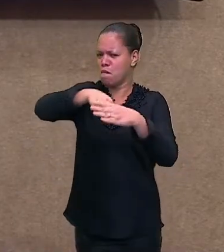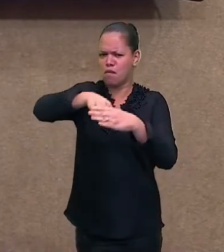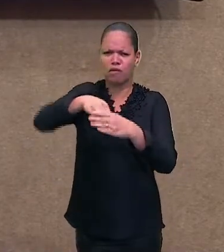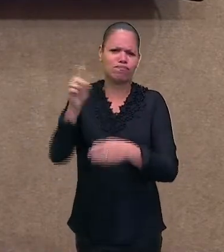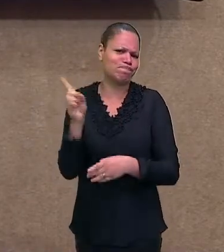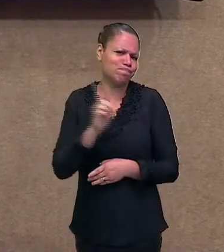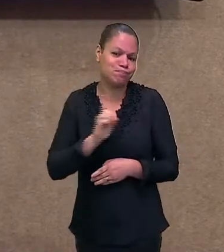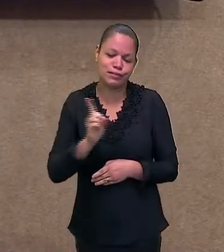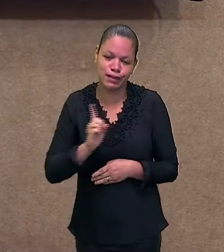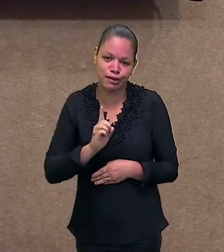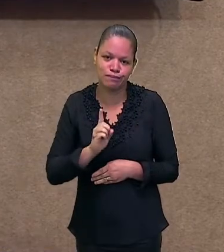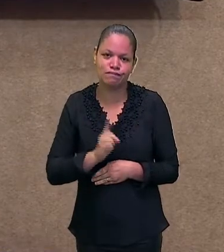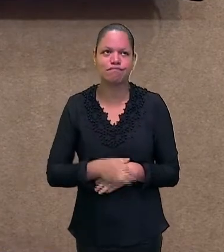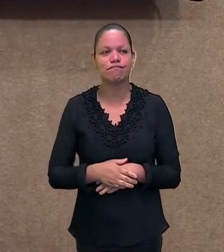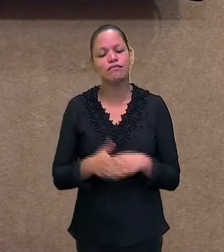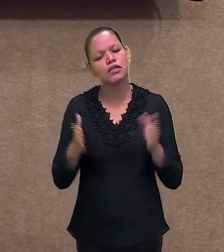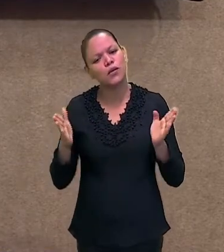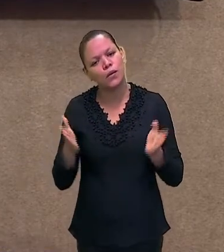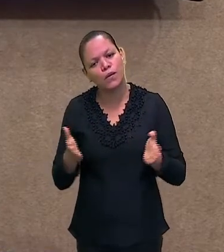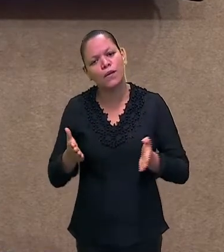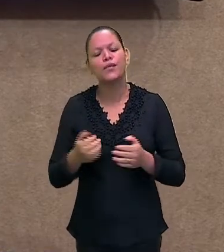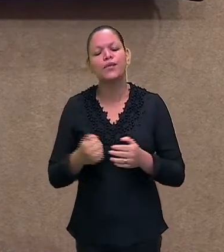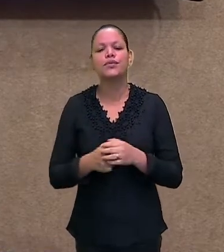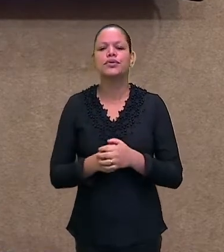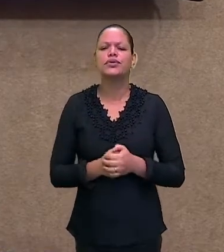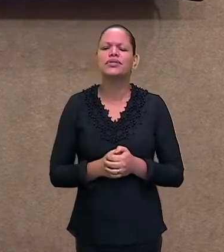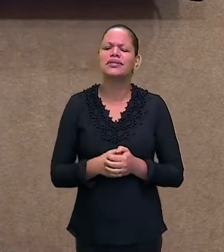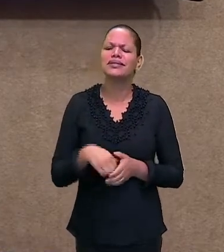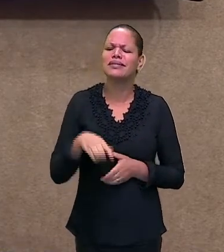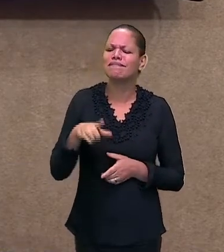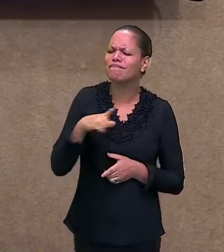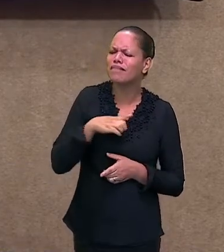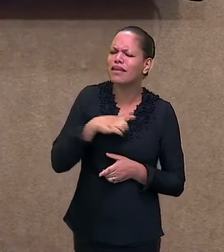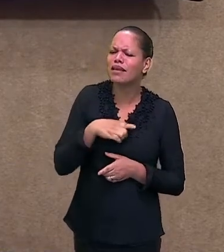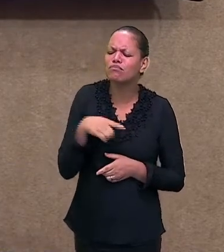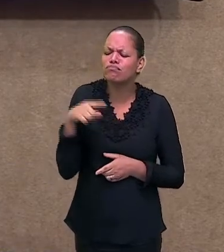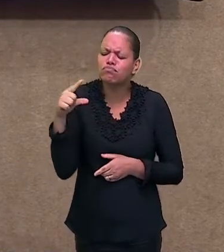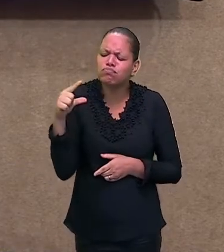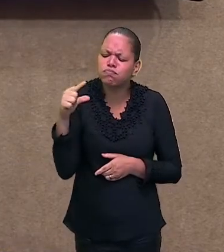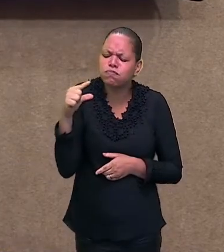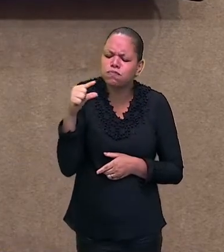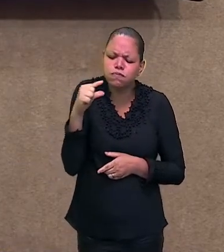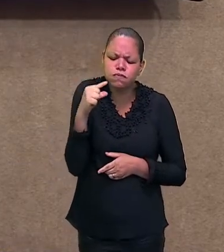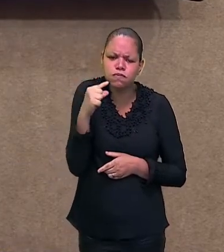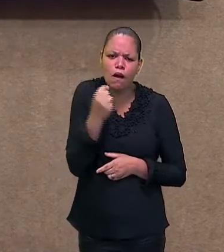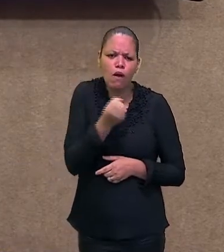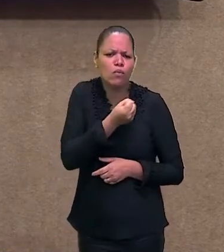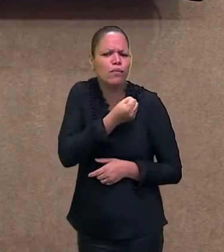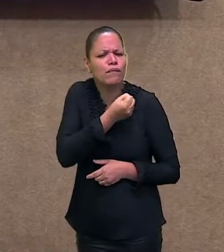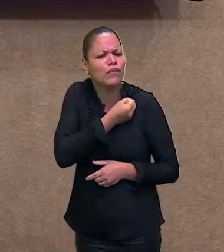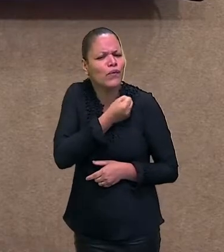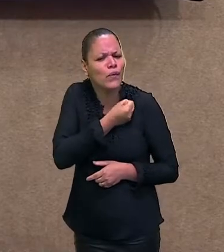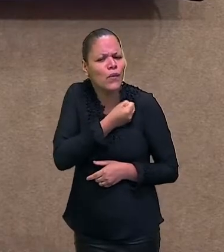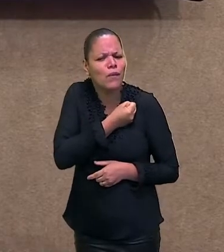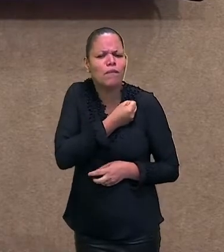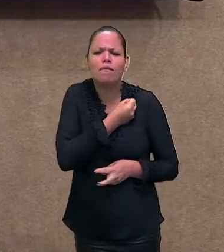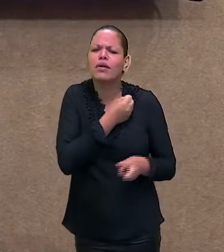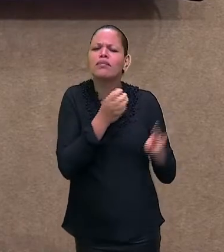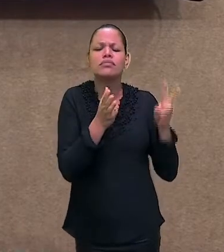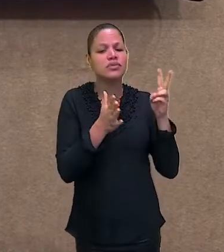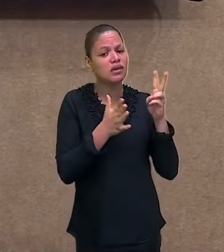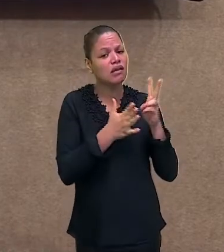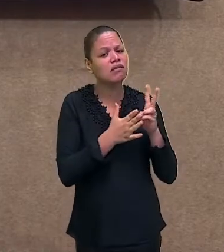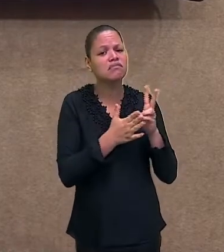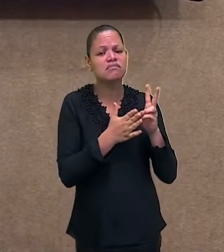Infelizmente, hoje, o número é bem menor, mas eles ainda continuam no nosso meio.